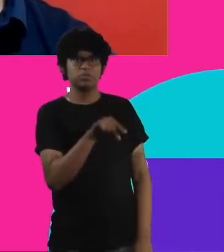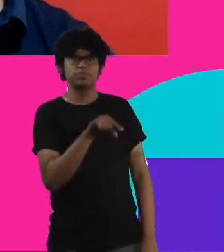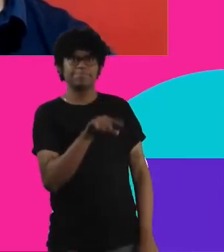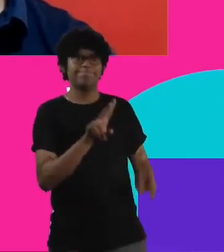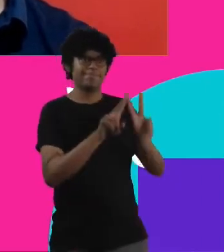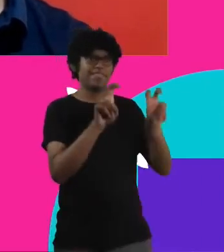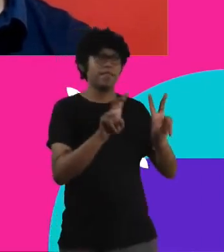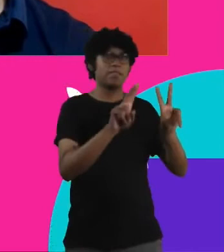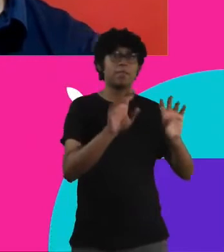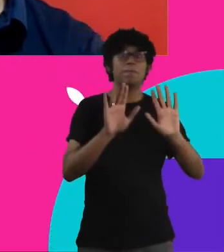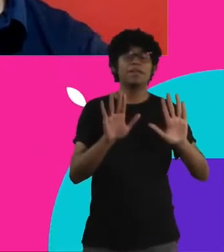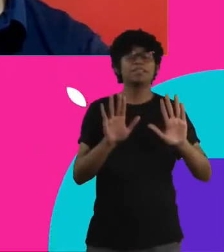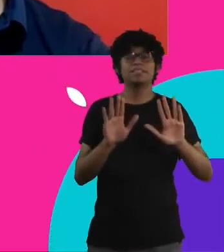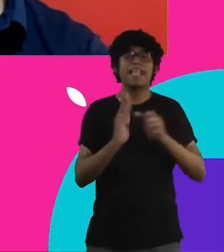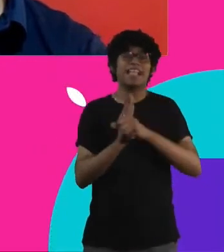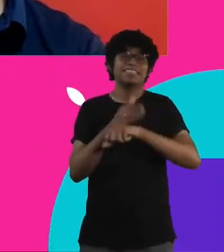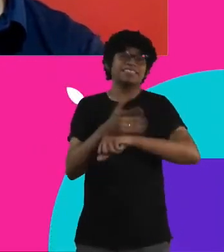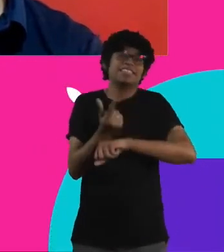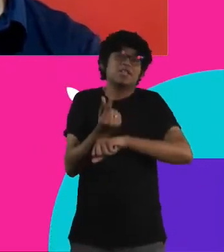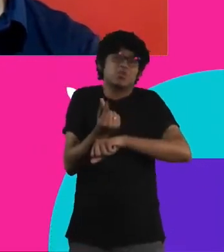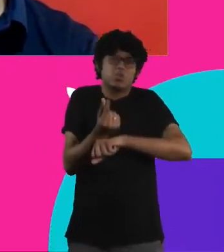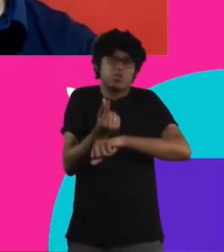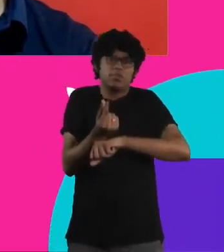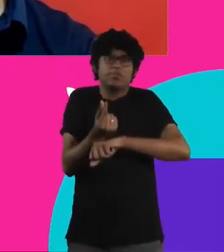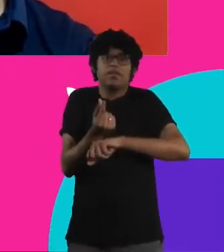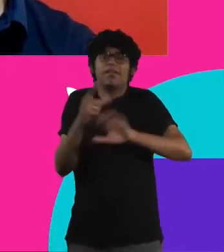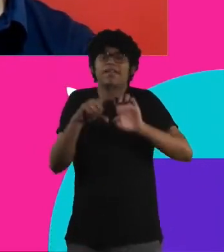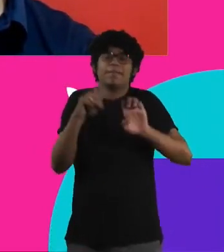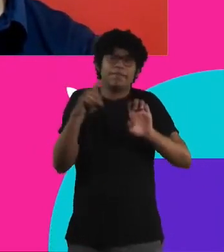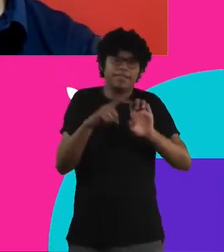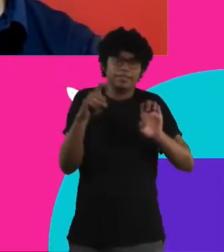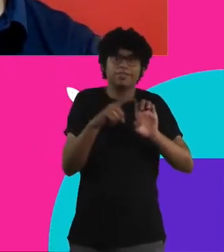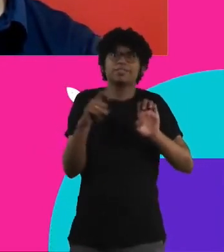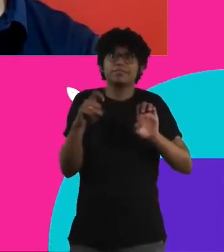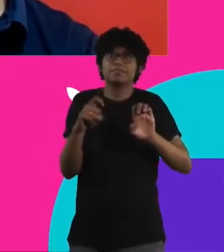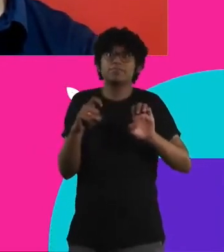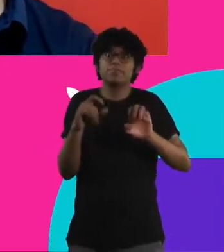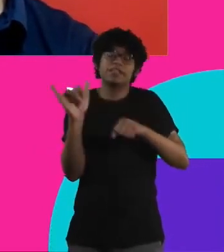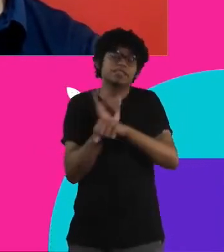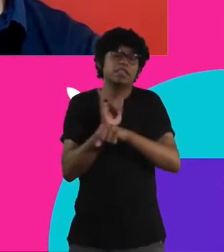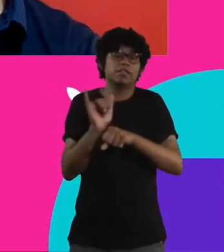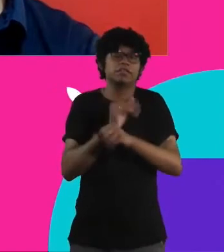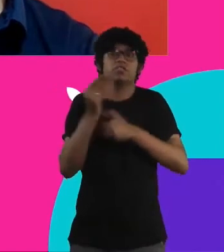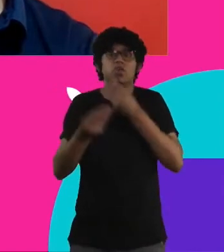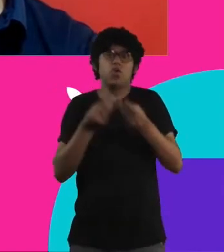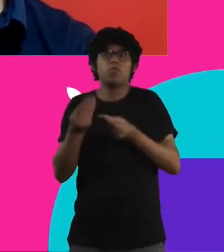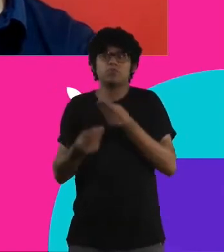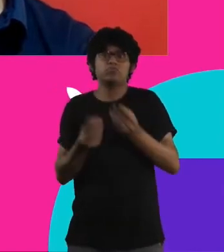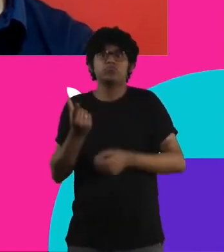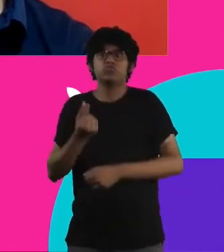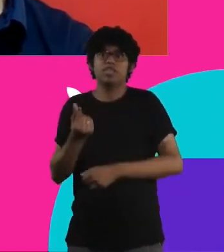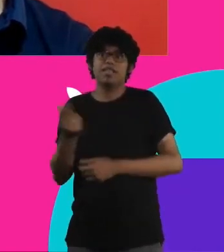o acesso econômico, o próprio empreendedorismo, enfim, mecanismos de obtenção de renda para que essas